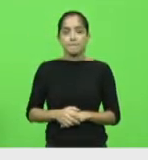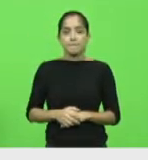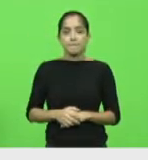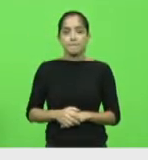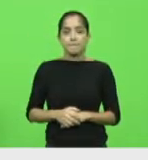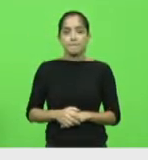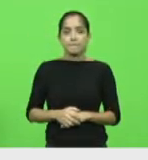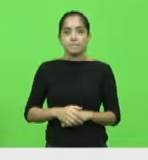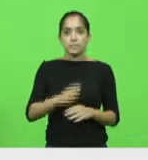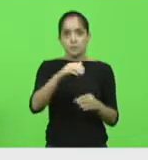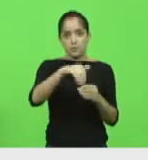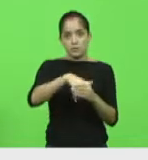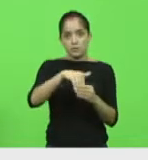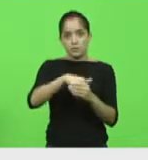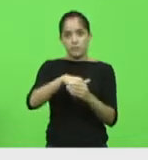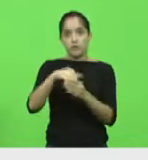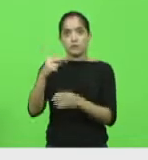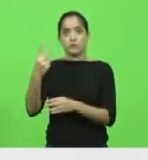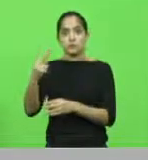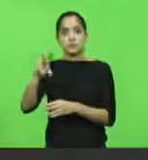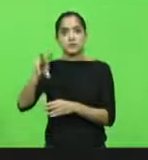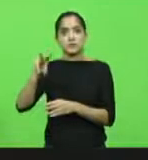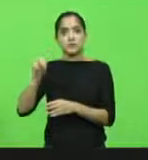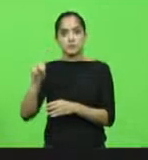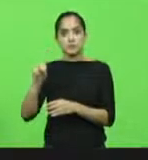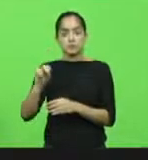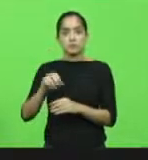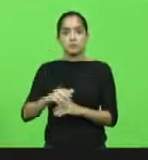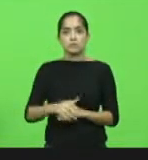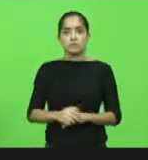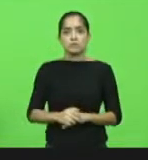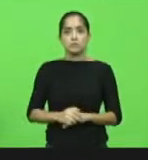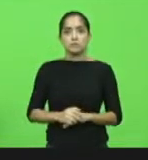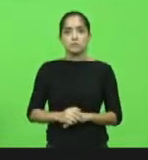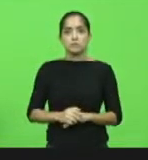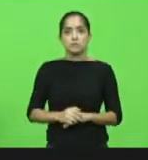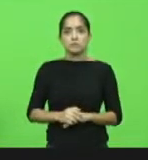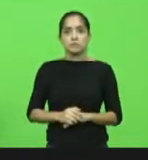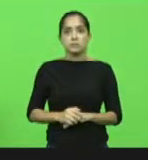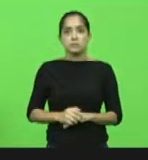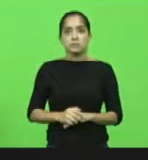Sargento Lima, vota 2. Vota não, senhor presidente. Sargento Lima, vota não.